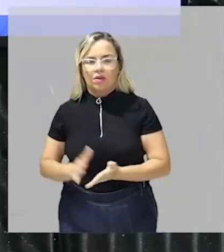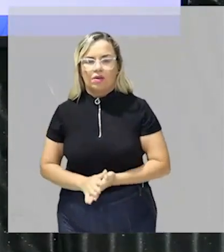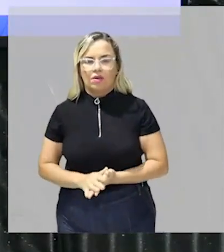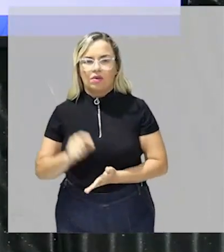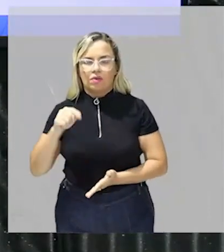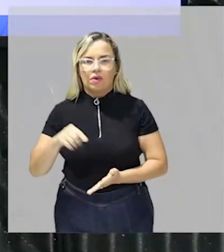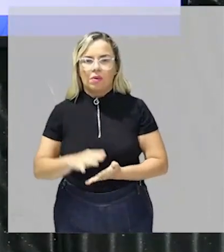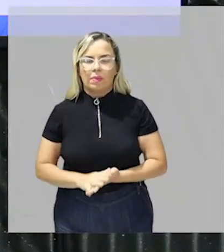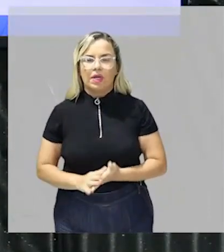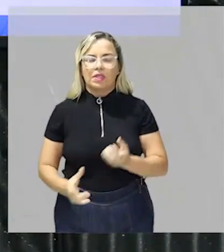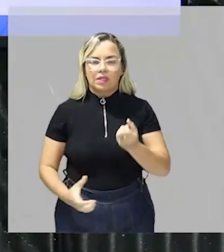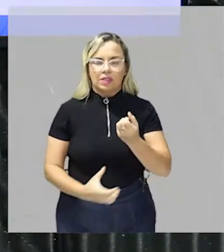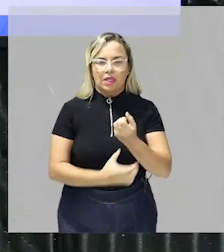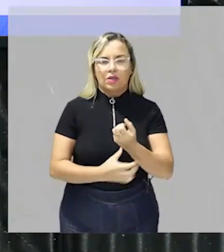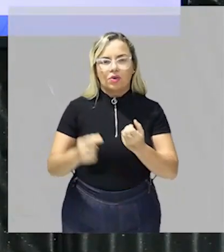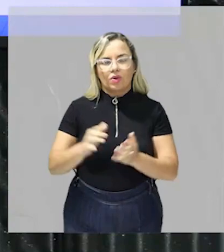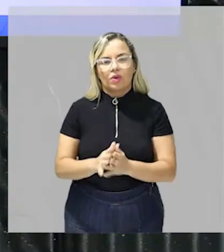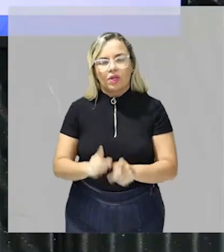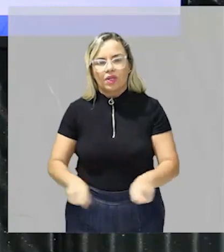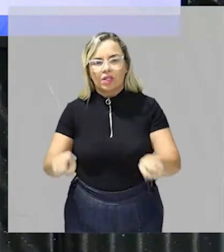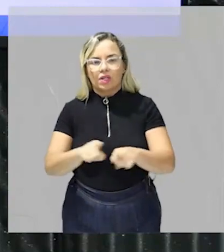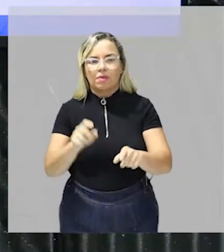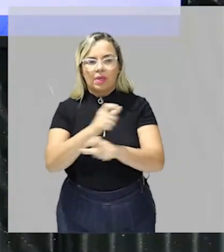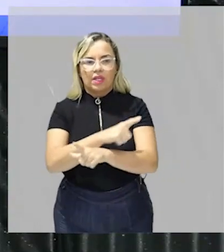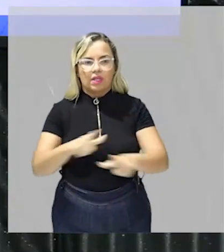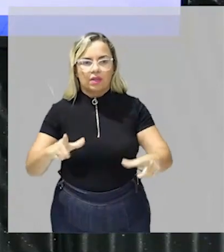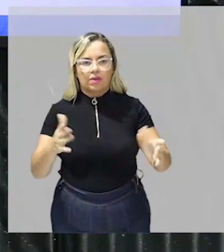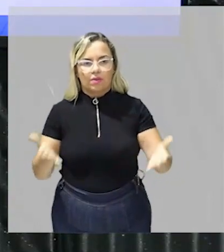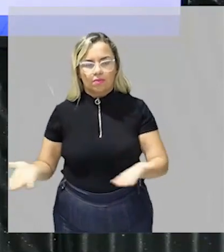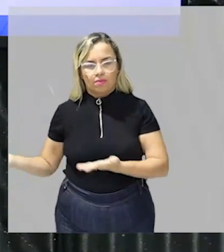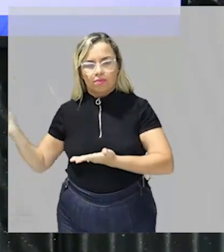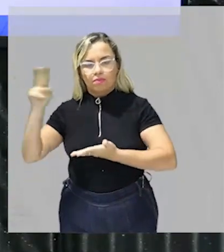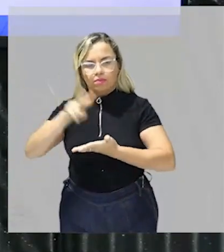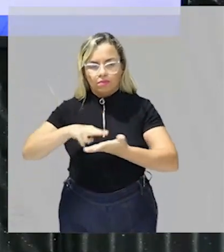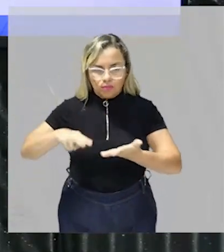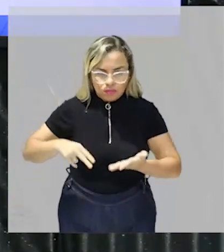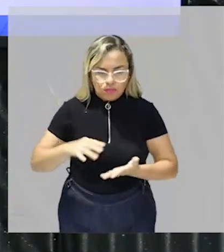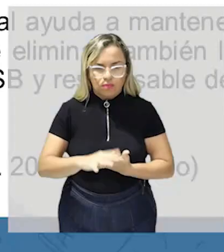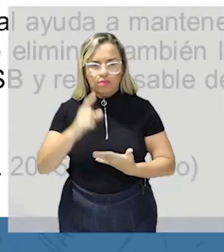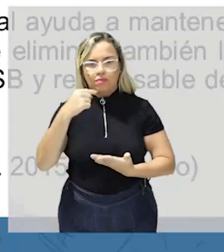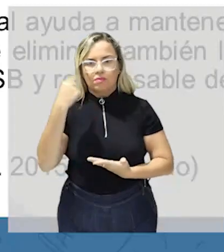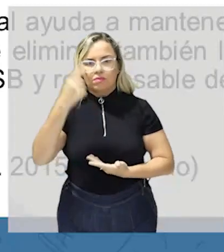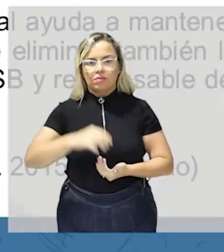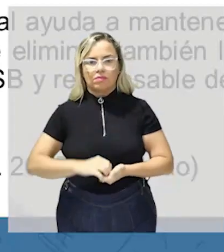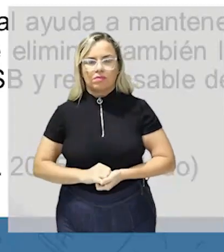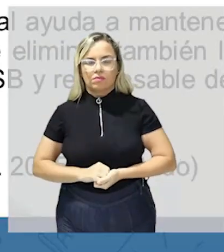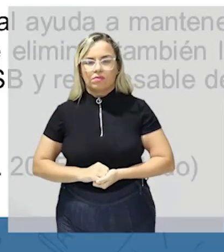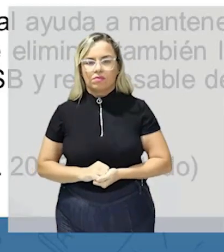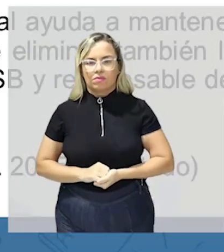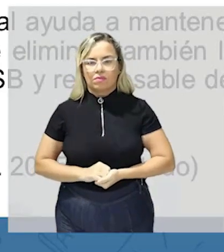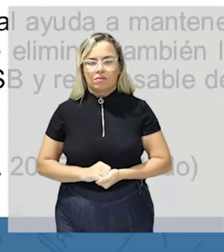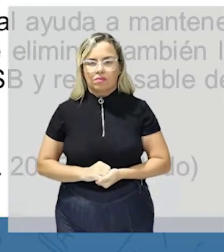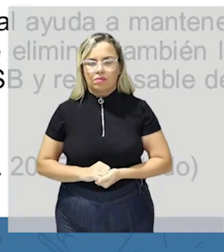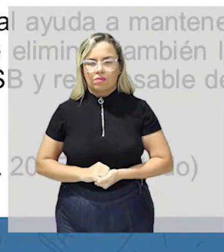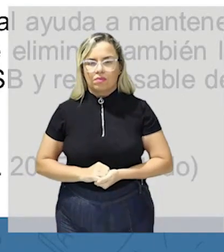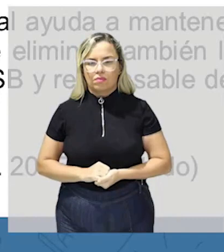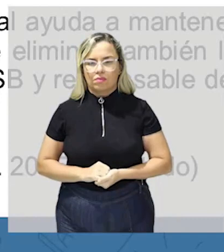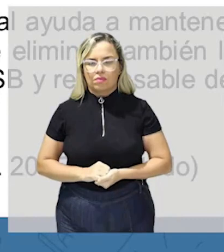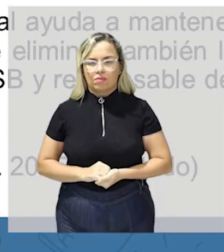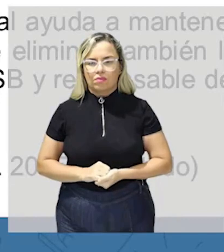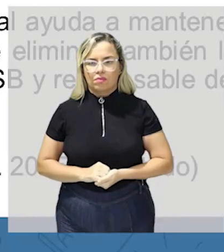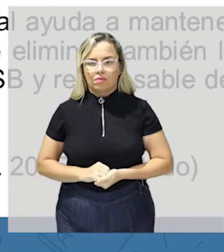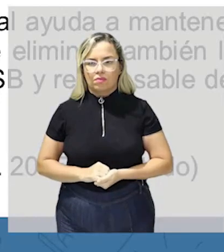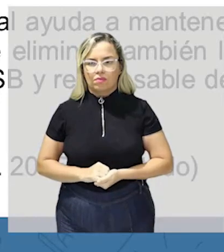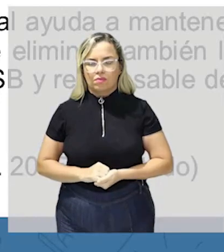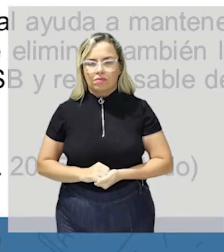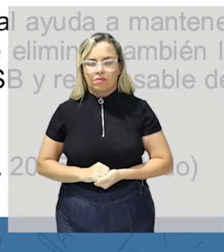mais tem aqui esse último término ademais lo utiliza tanto para referir-se ao